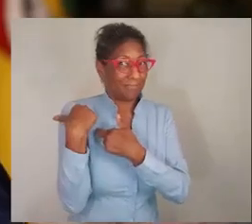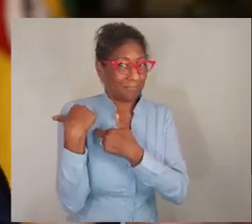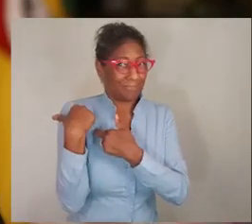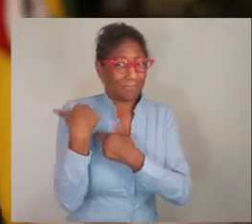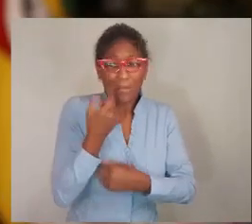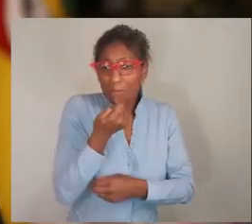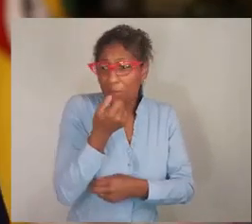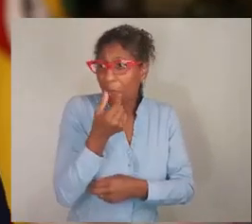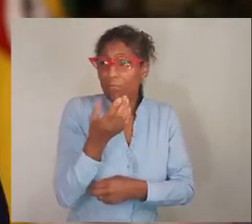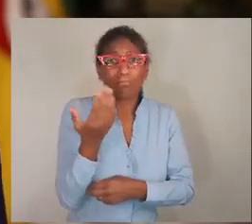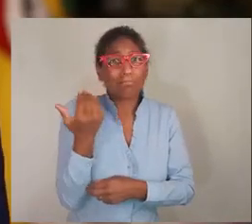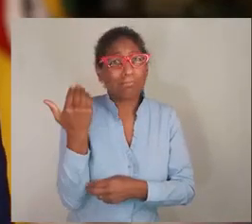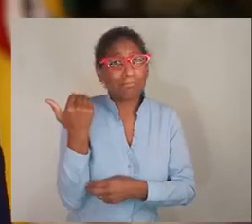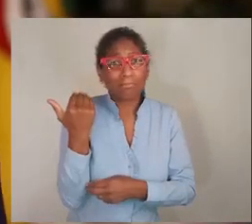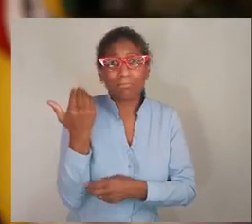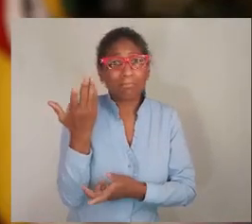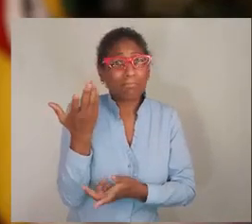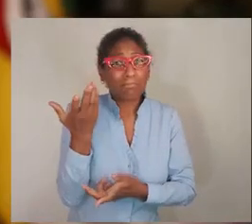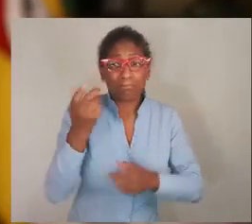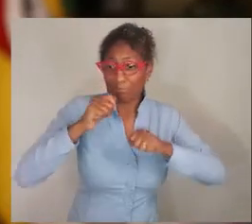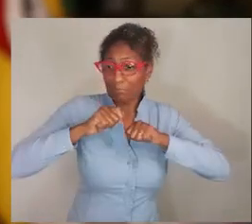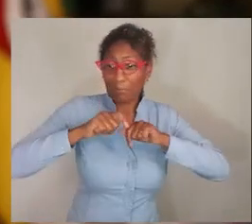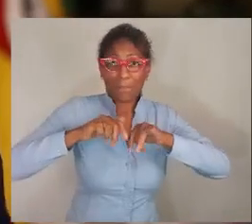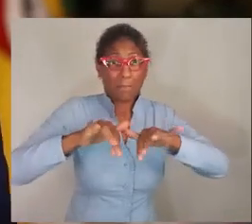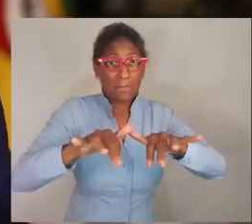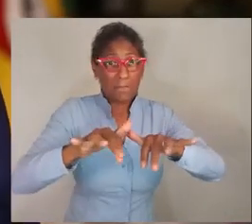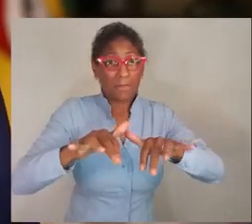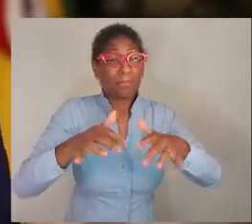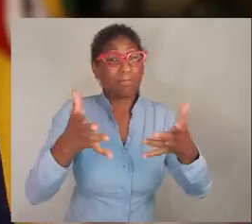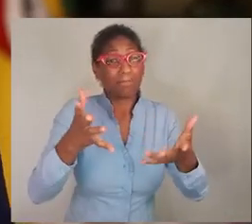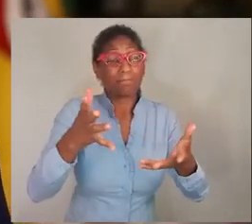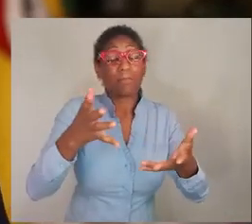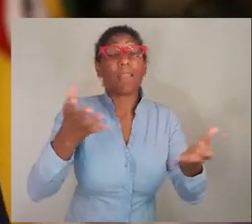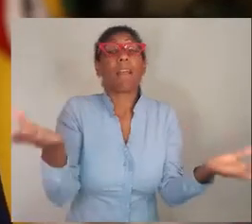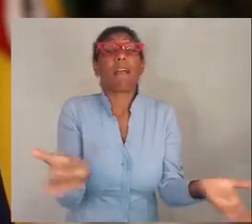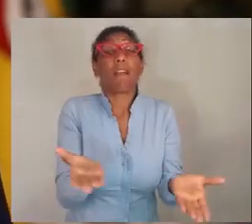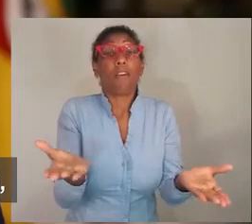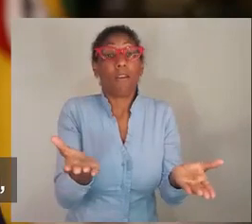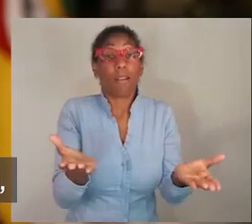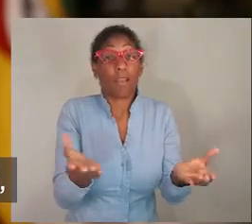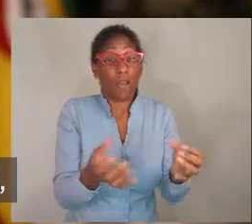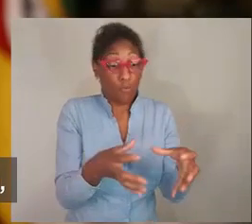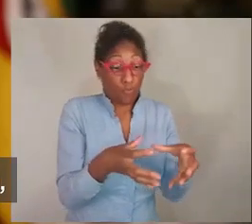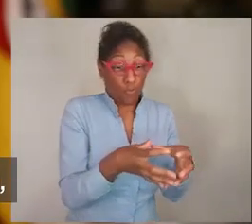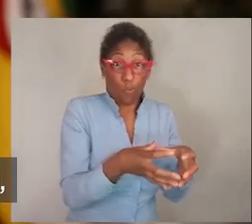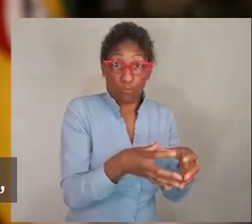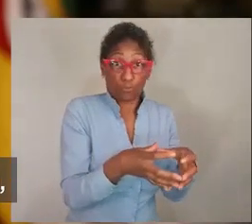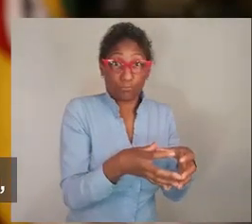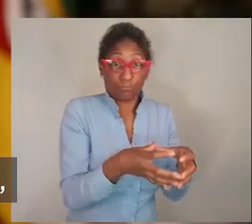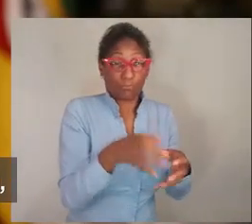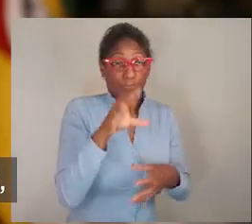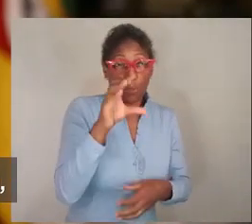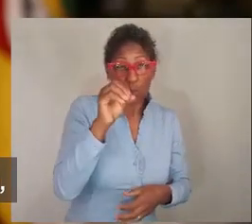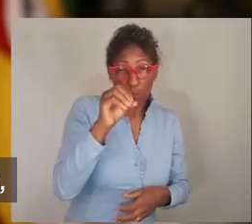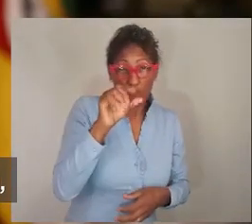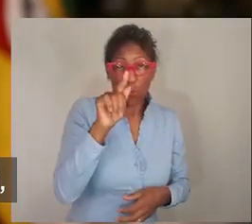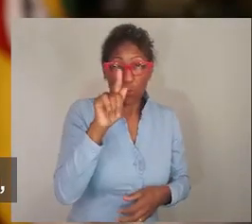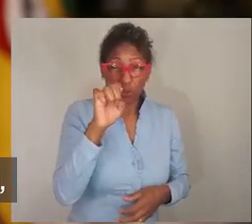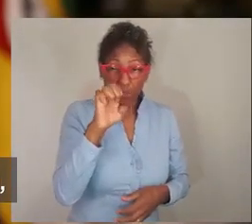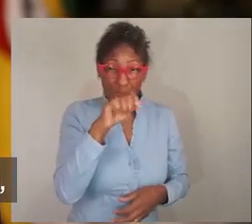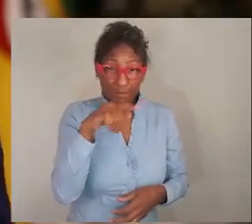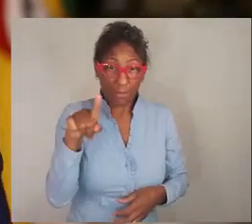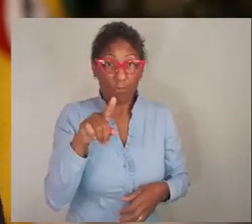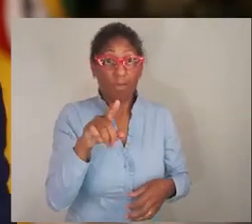num processo eleitoral recente que ocorreu em plena pandemia. A cogestão abre espaço para que os